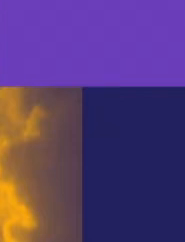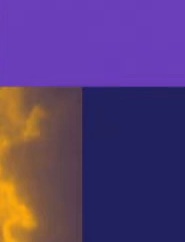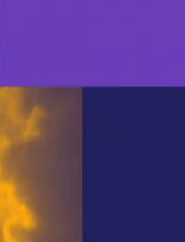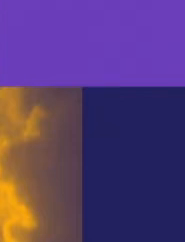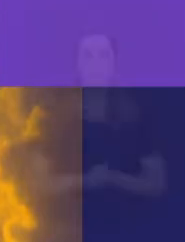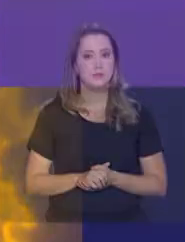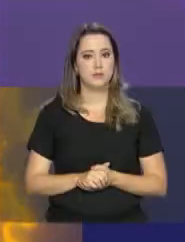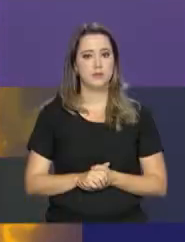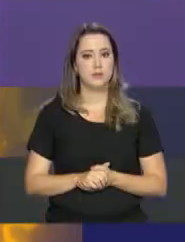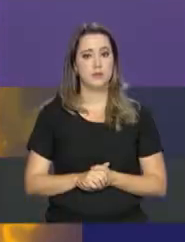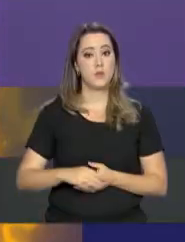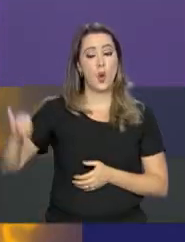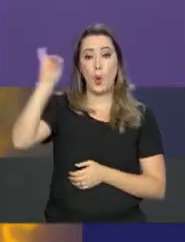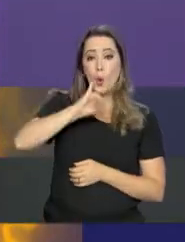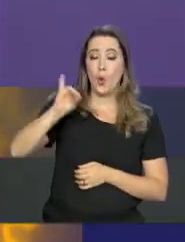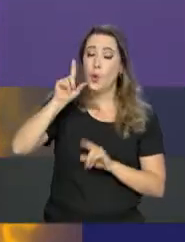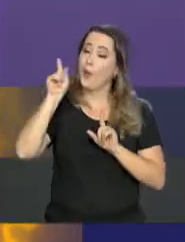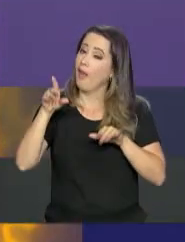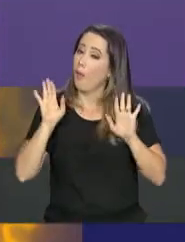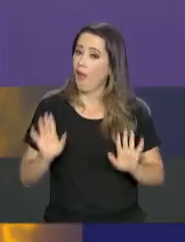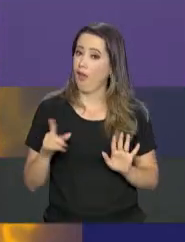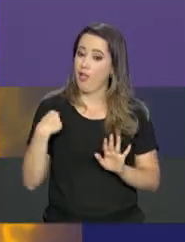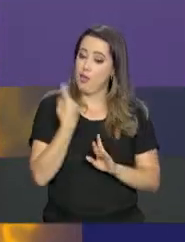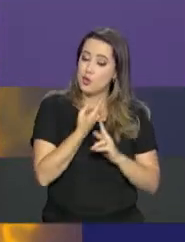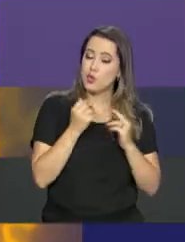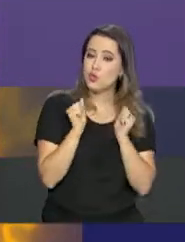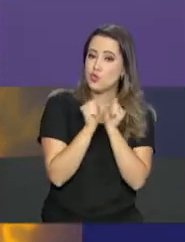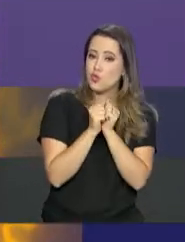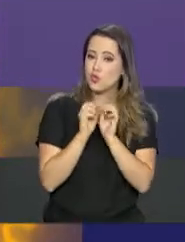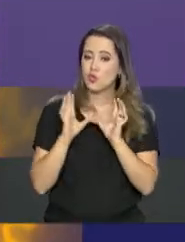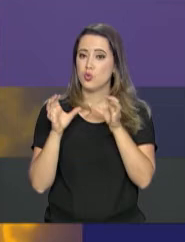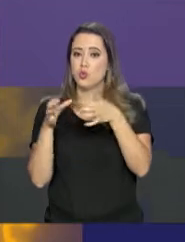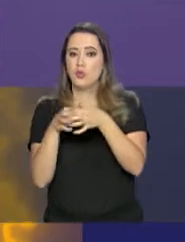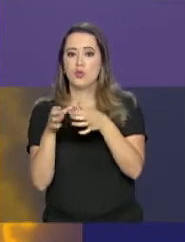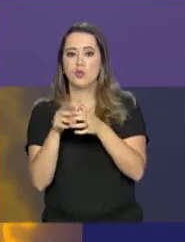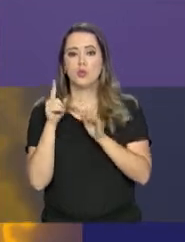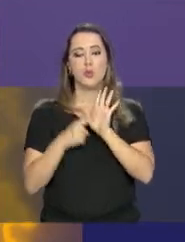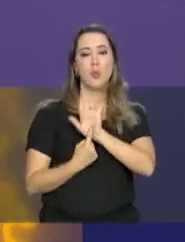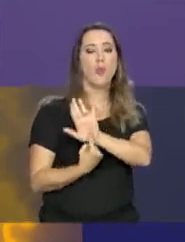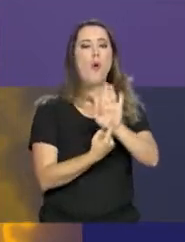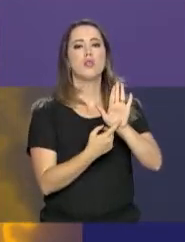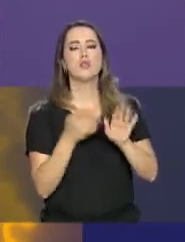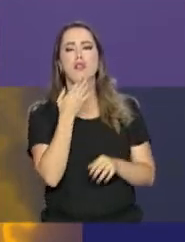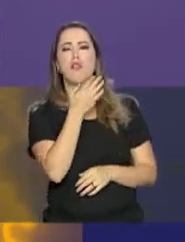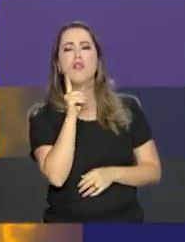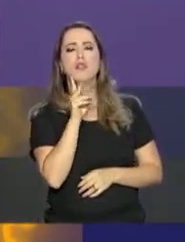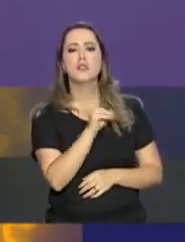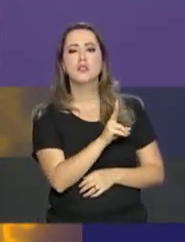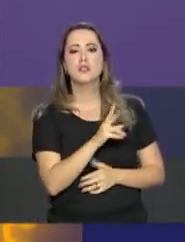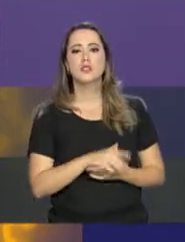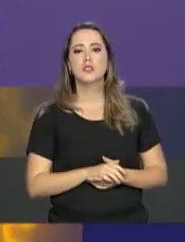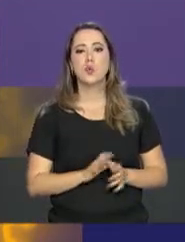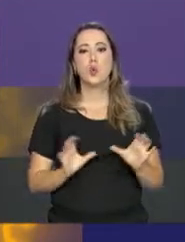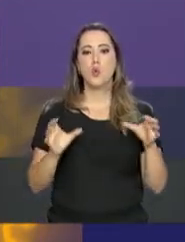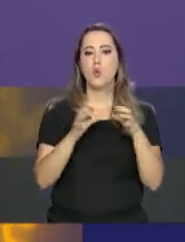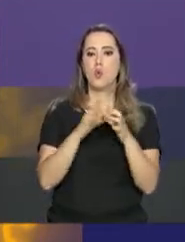Oi, gente. É o seguinte, eu estou aqui reunida com uma galera da pesada. Mostra aí, mostra aí, mano. Da pesada.